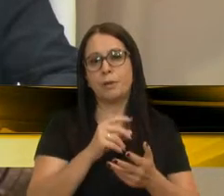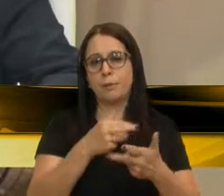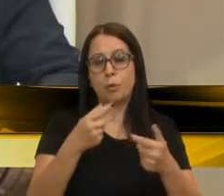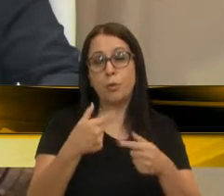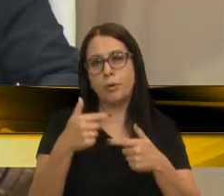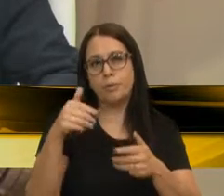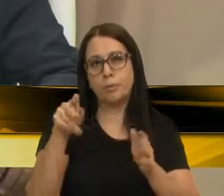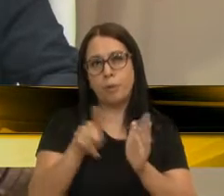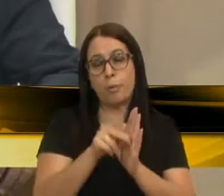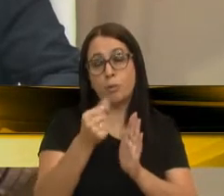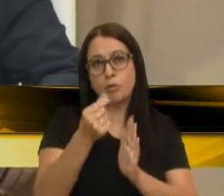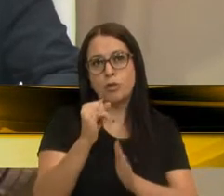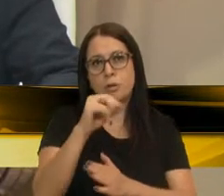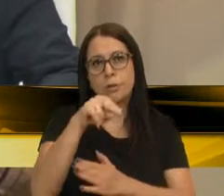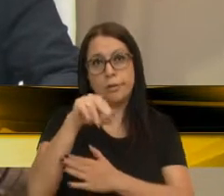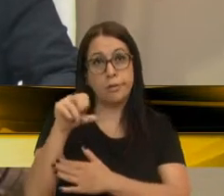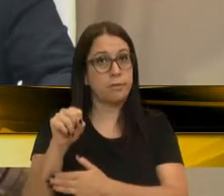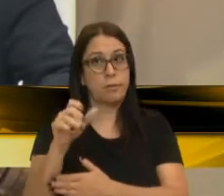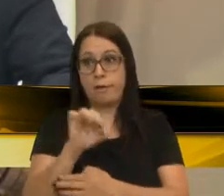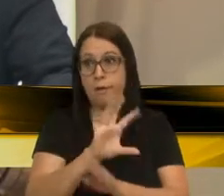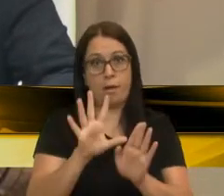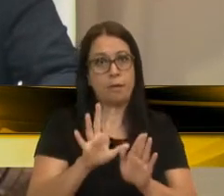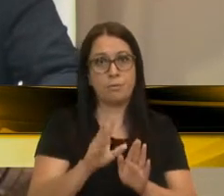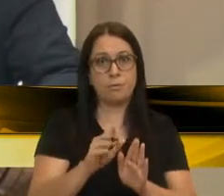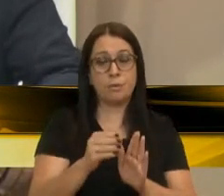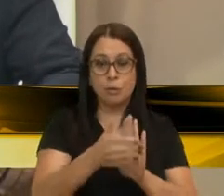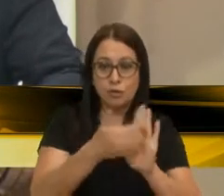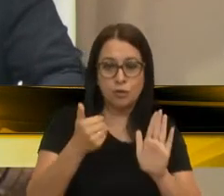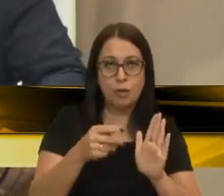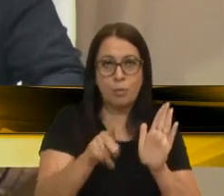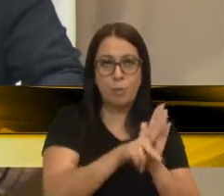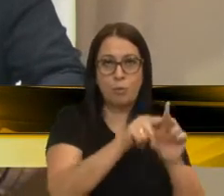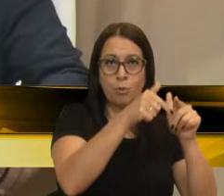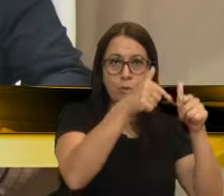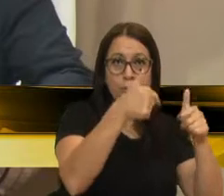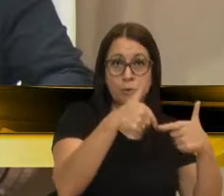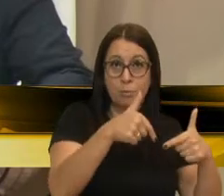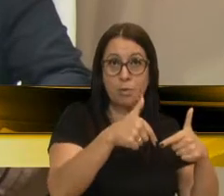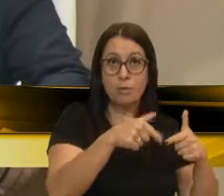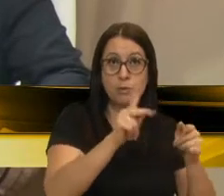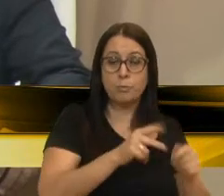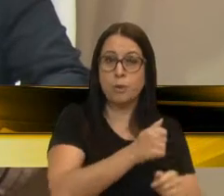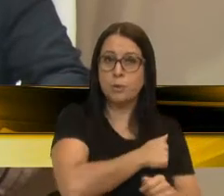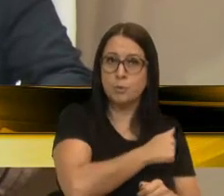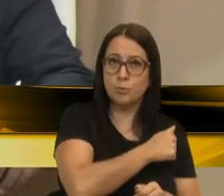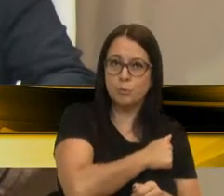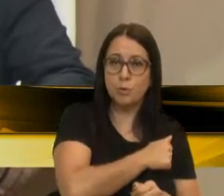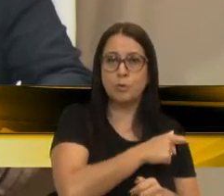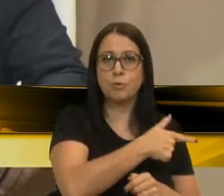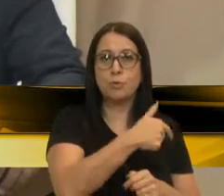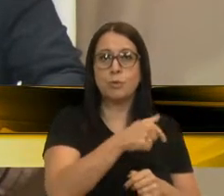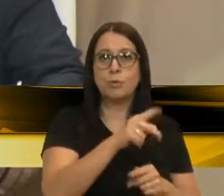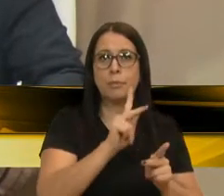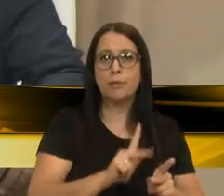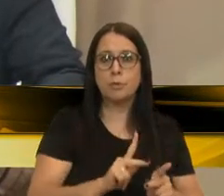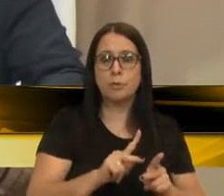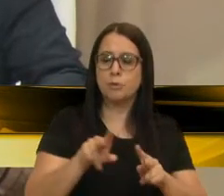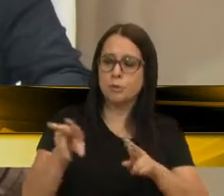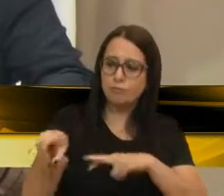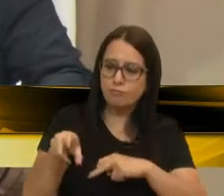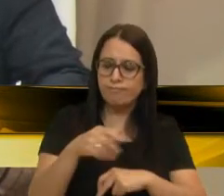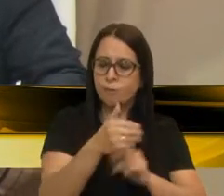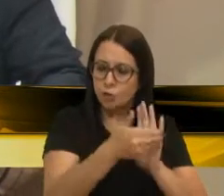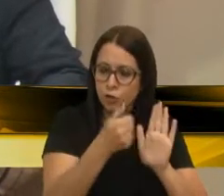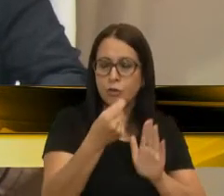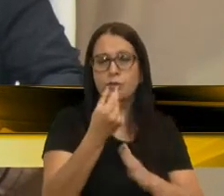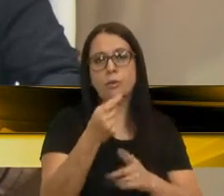pode ser deficitária. Se tira dos trabalhadores, se tira do mais humilde, se tira do morador de campo, do trabalhador do campo,